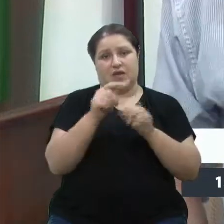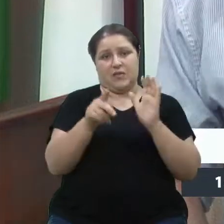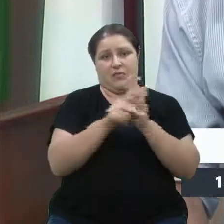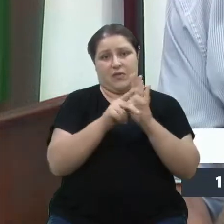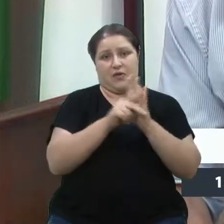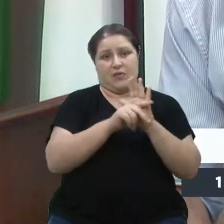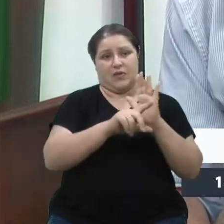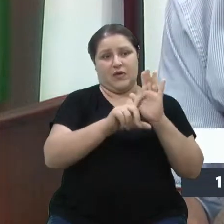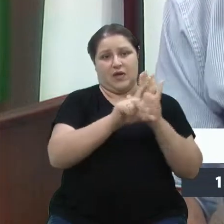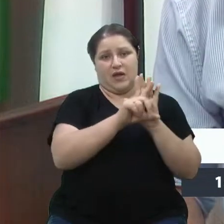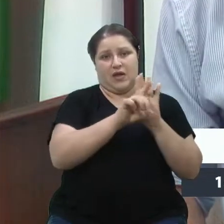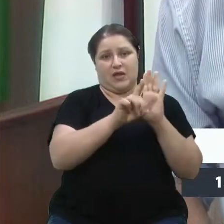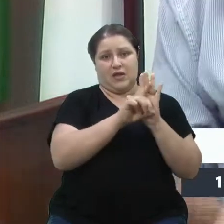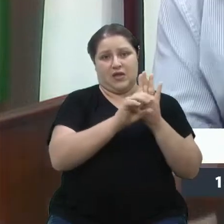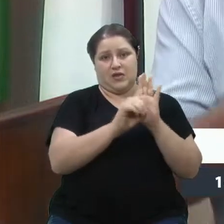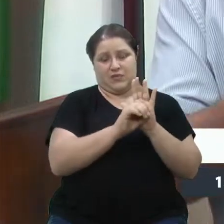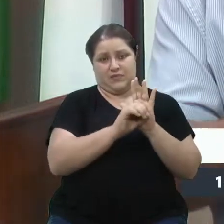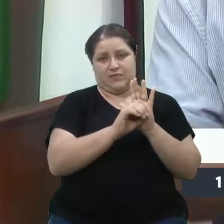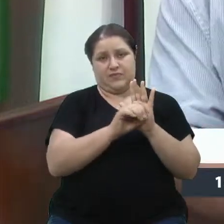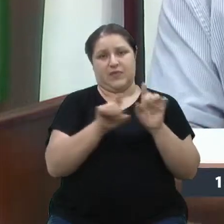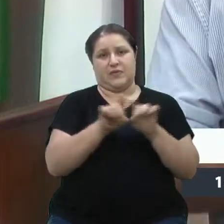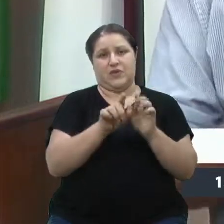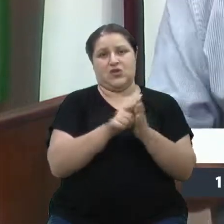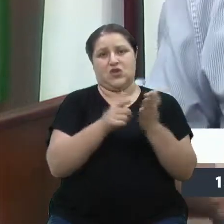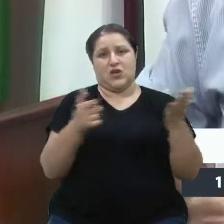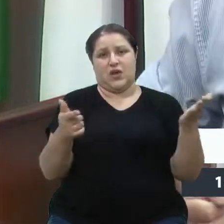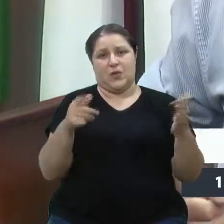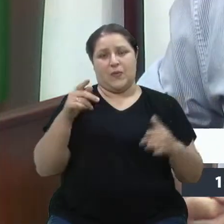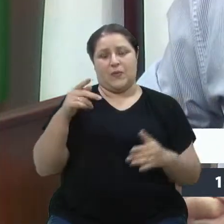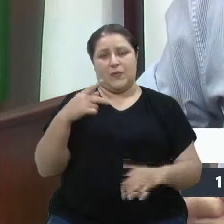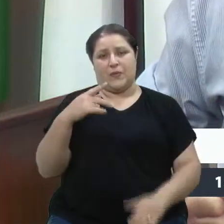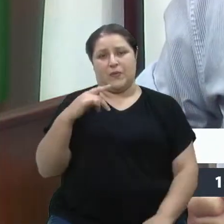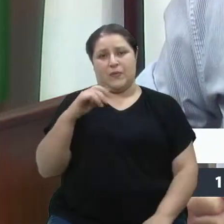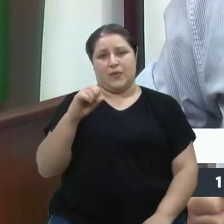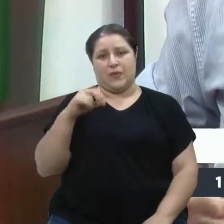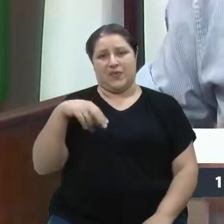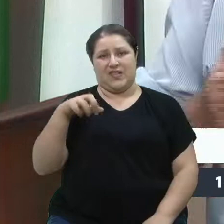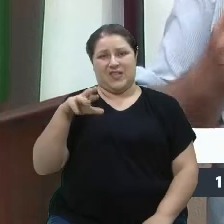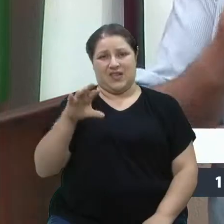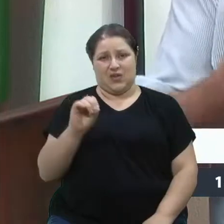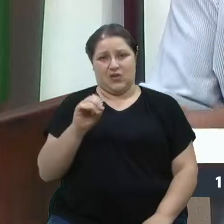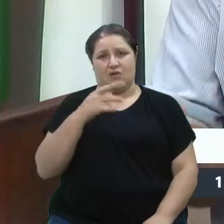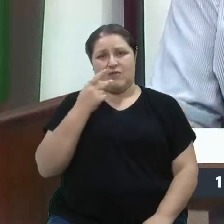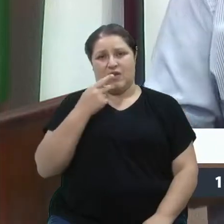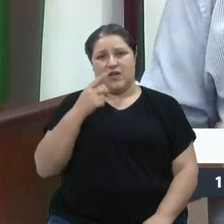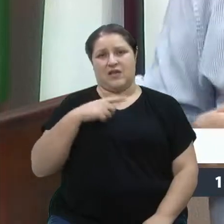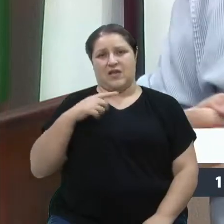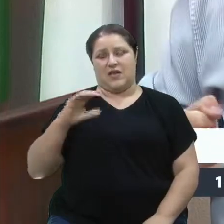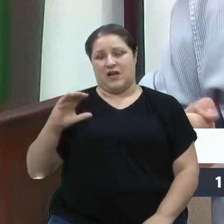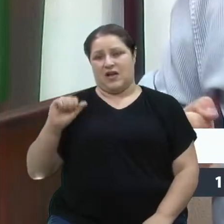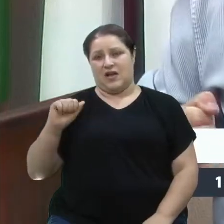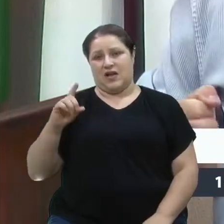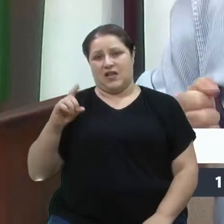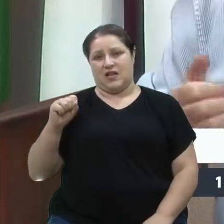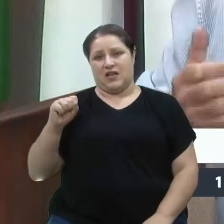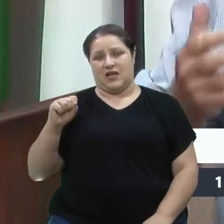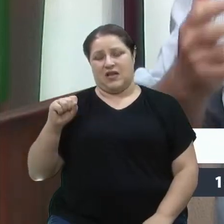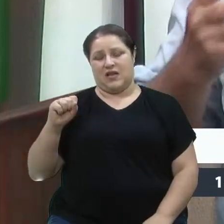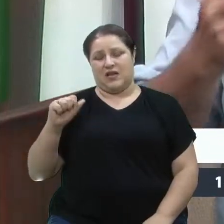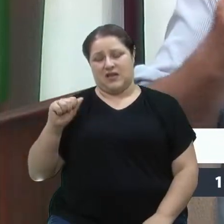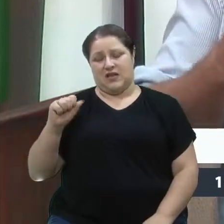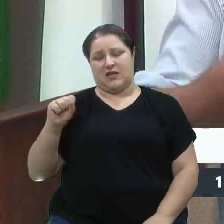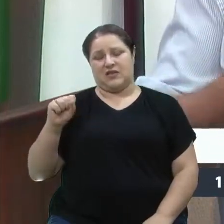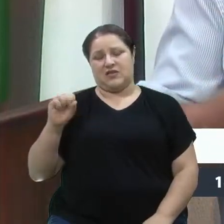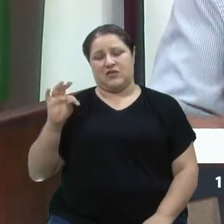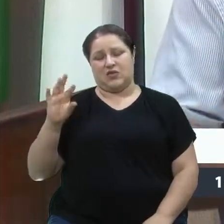Então, até o jornal Pioneiro citou que no cadastro único, que